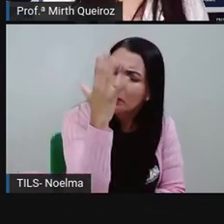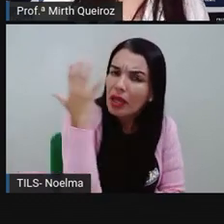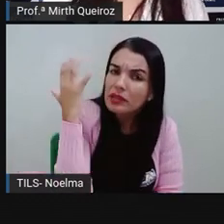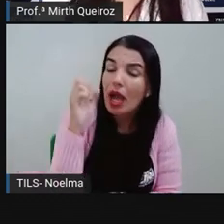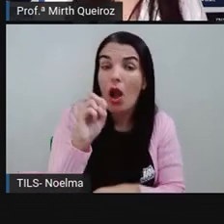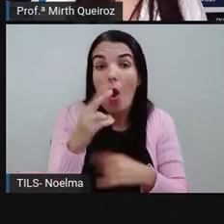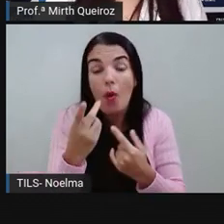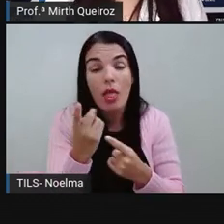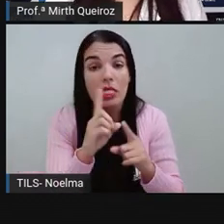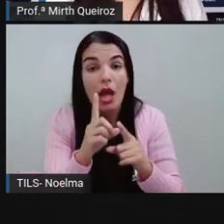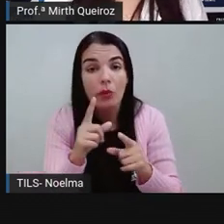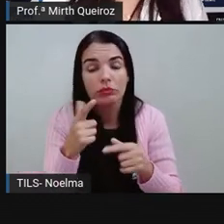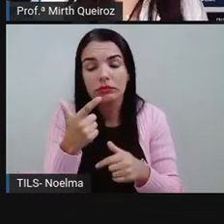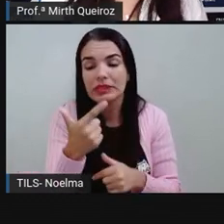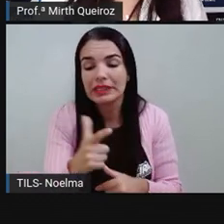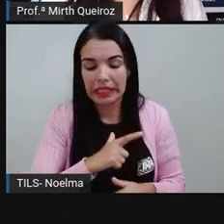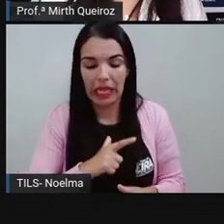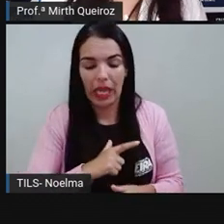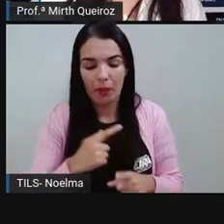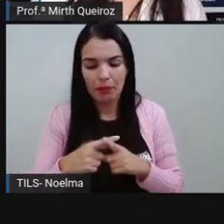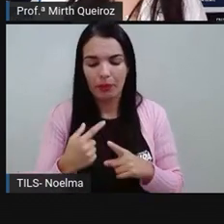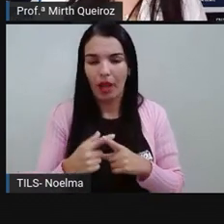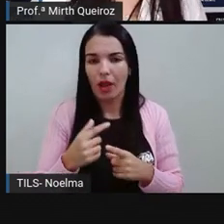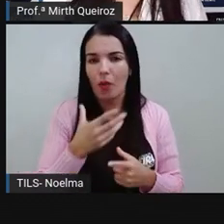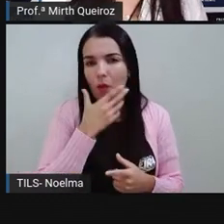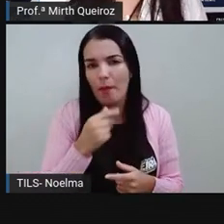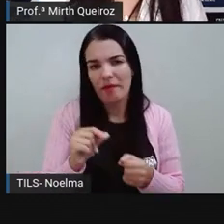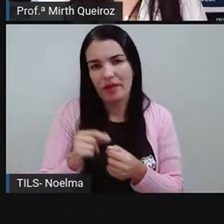por conta aí das ações do homem.